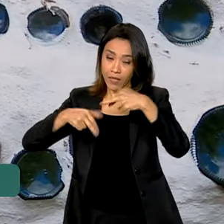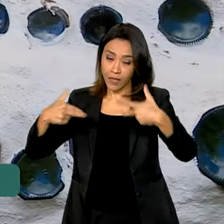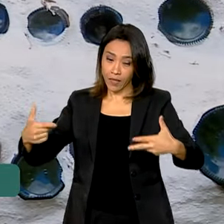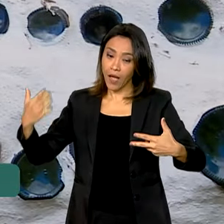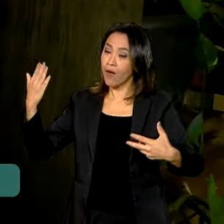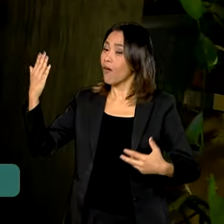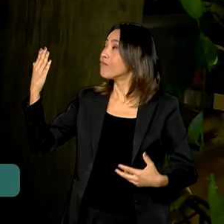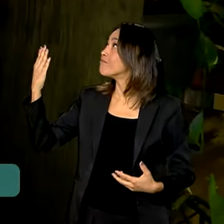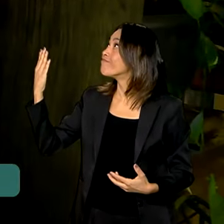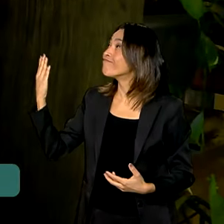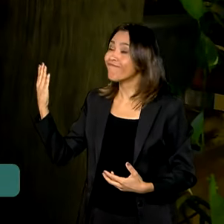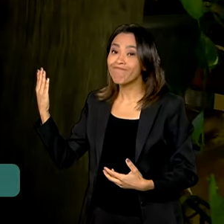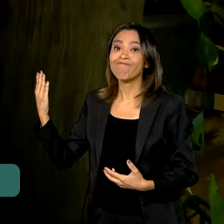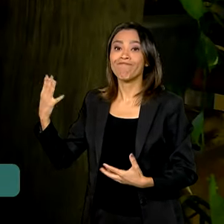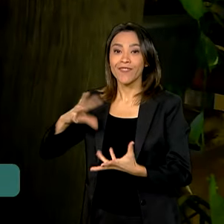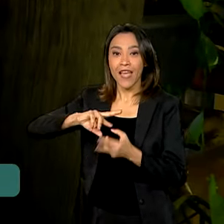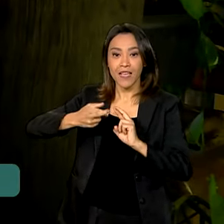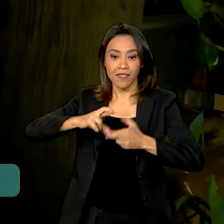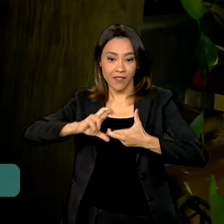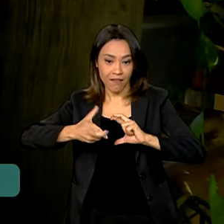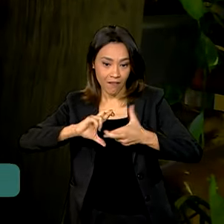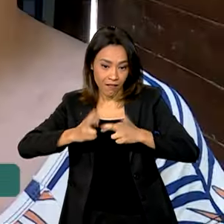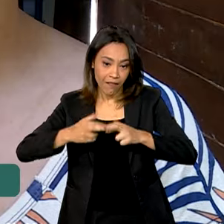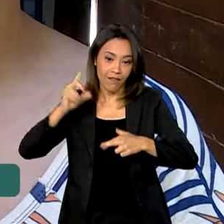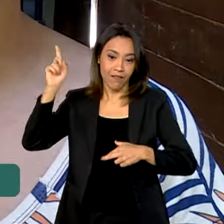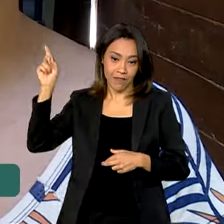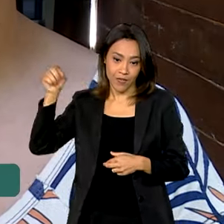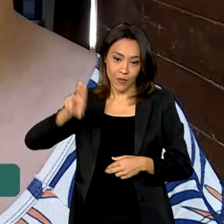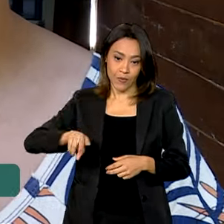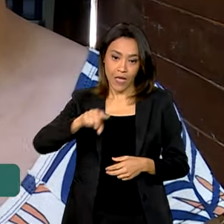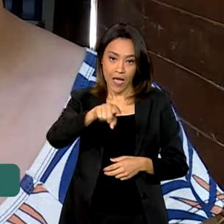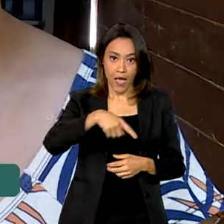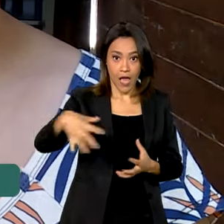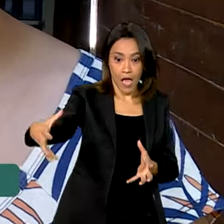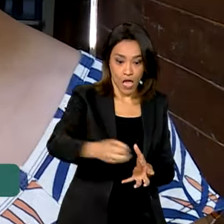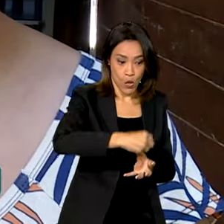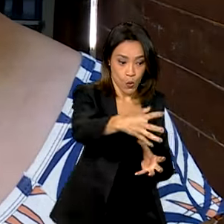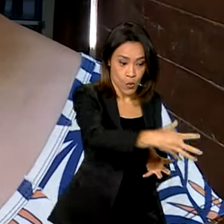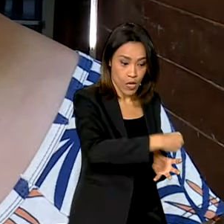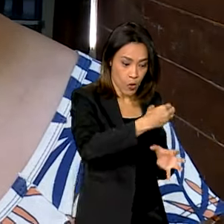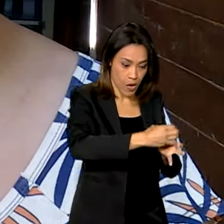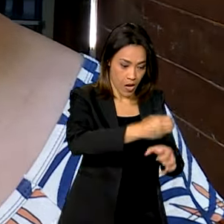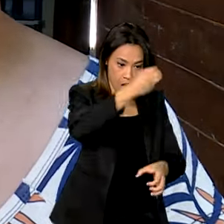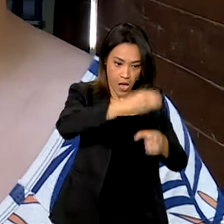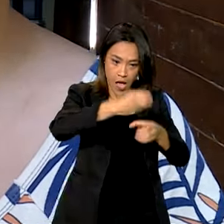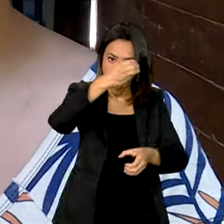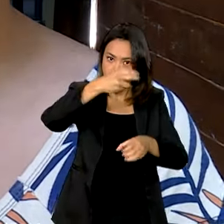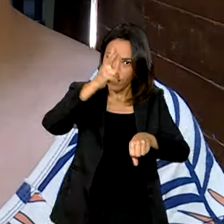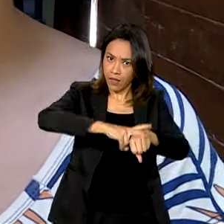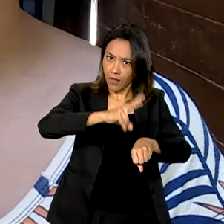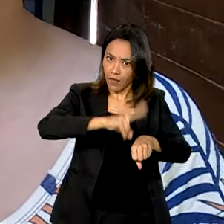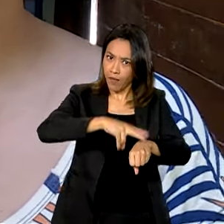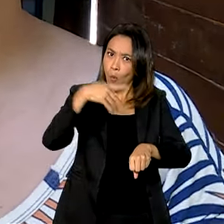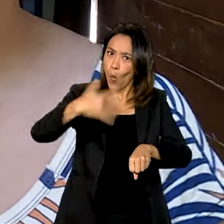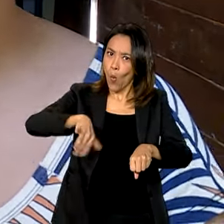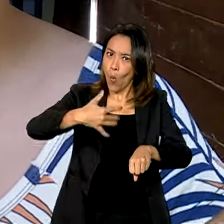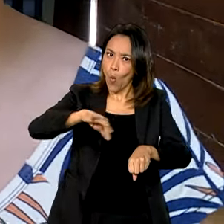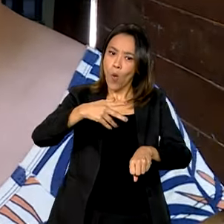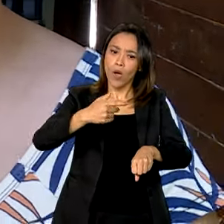reutilizado e vindo de demolições. Eu recolhi garrafas durante muito tempo, recolhi, lavei, cortei.